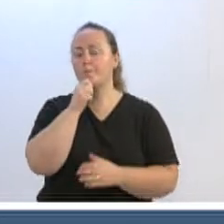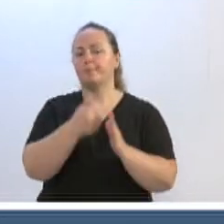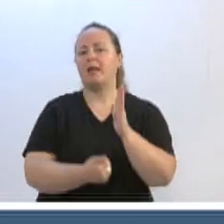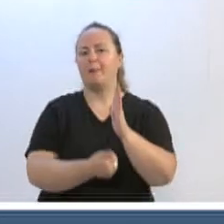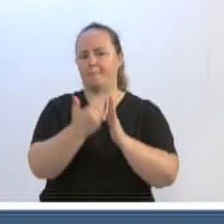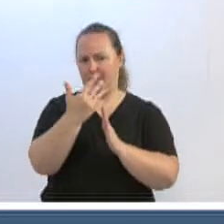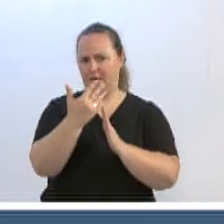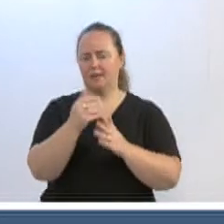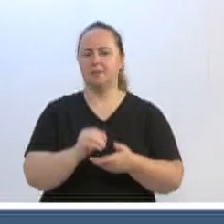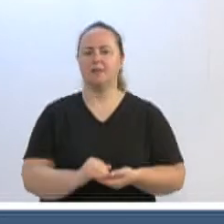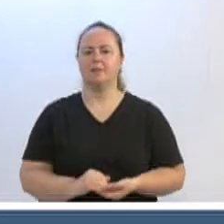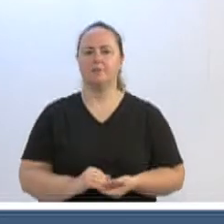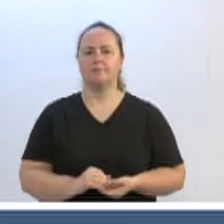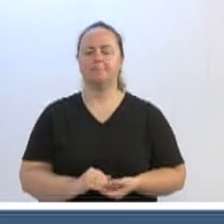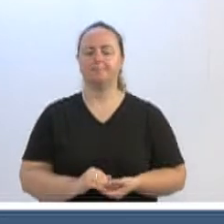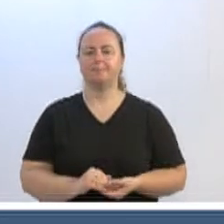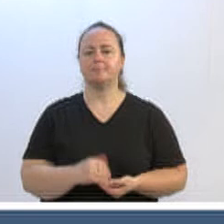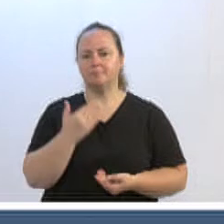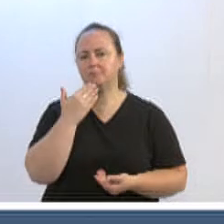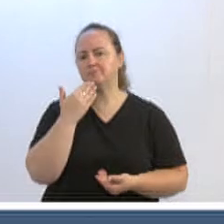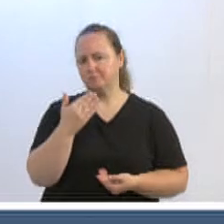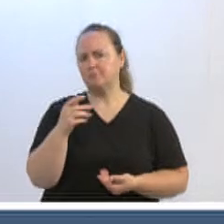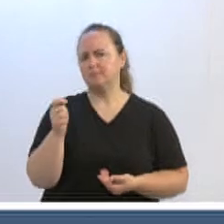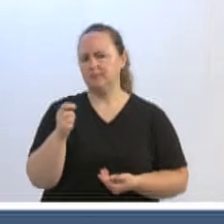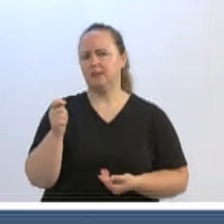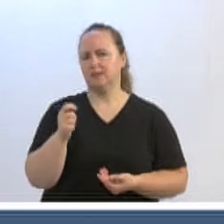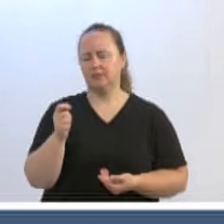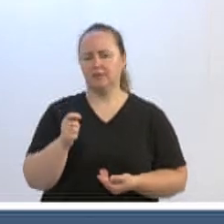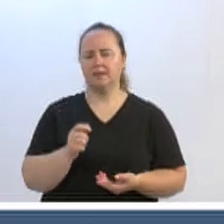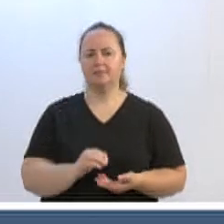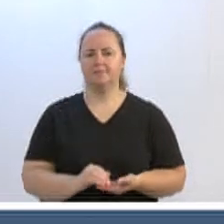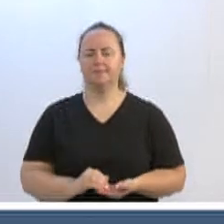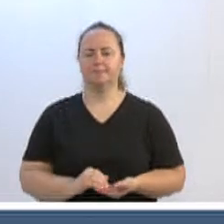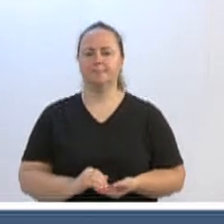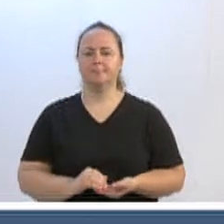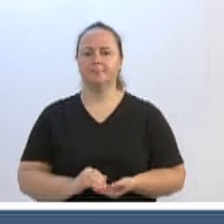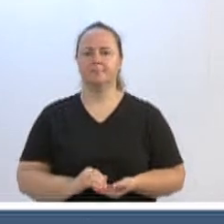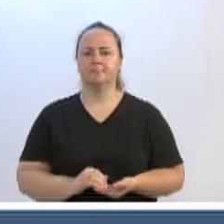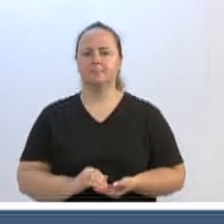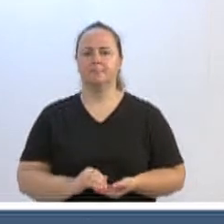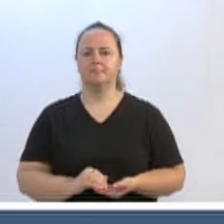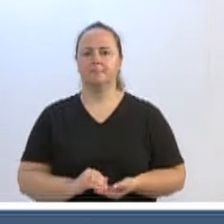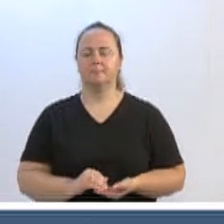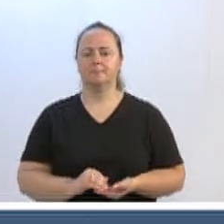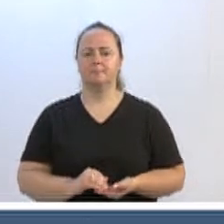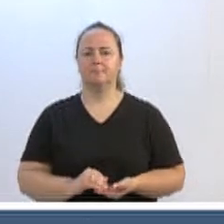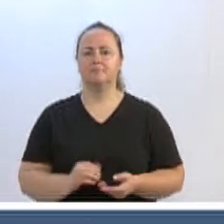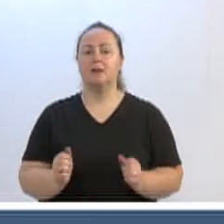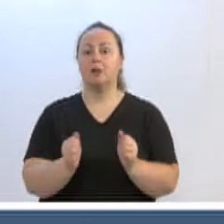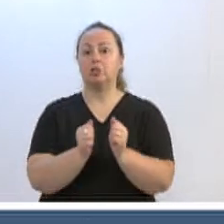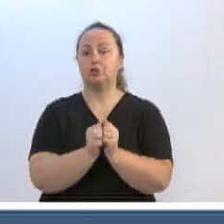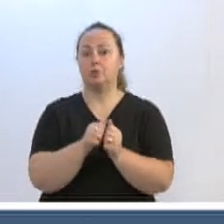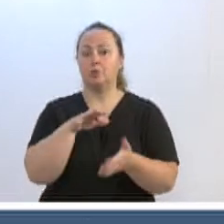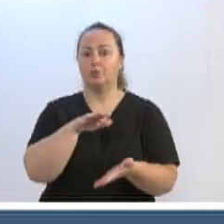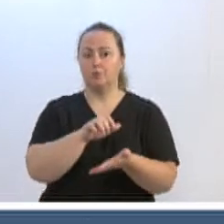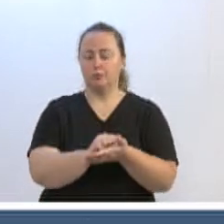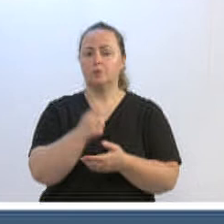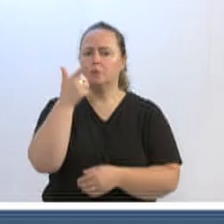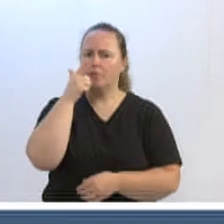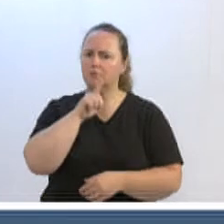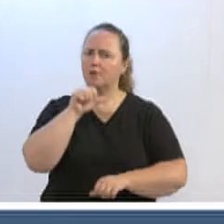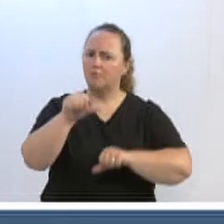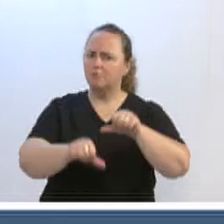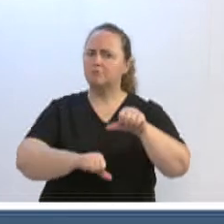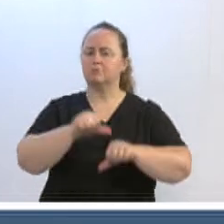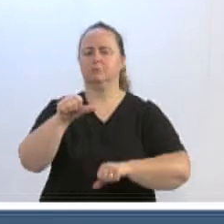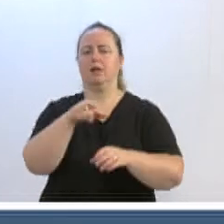consegue entrar pela internet e fazer a solicitação. Você precisa preencher um cadastro, e dessa forma, através desse cadastro, a gente vai poder fazer e transformar essa